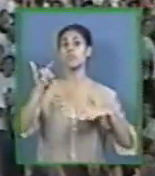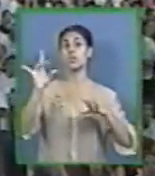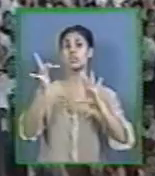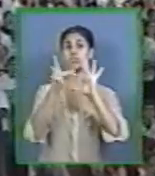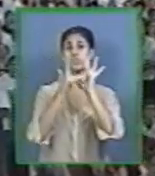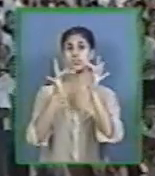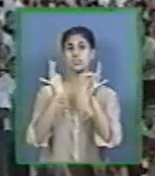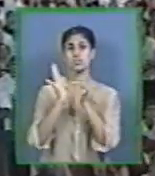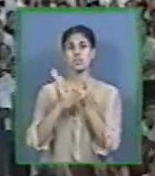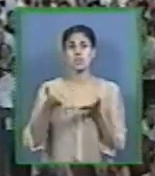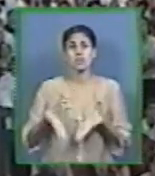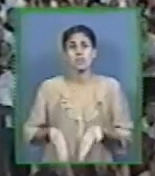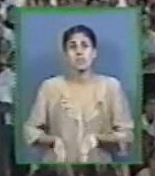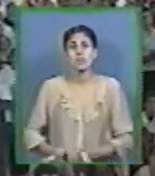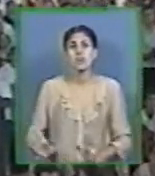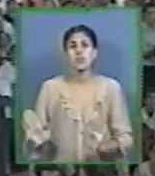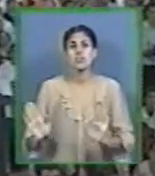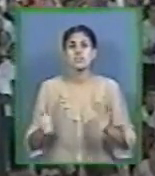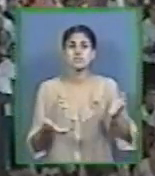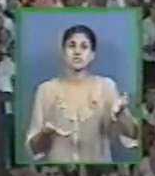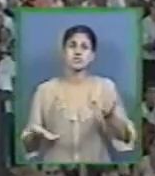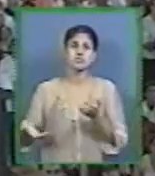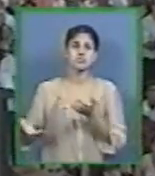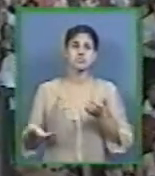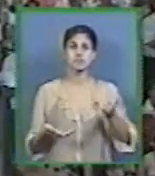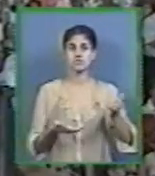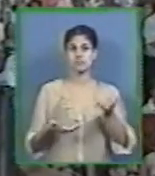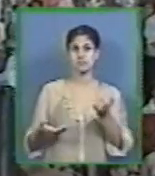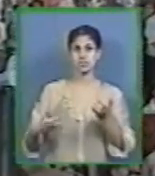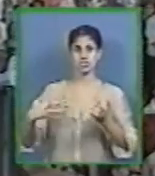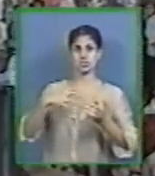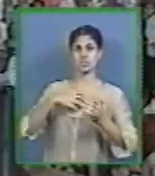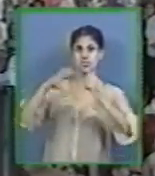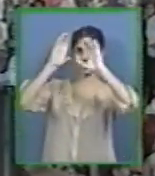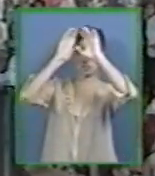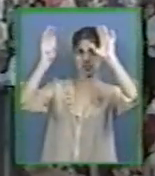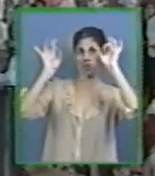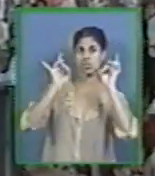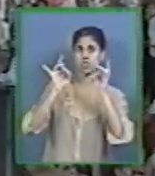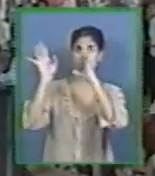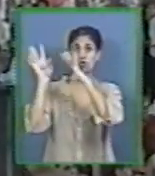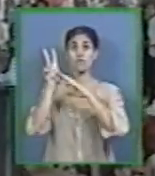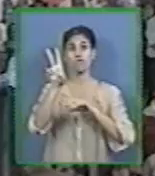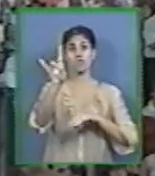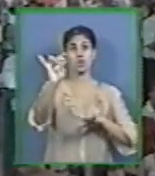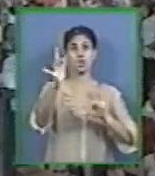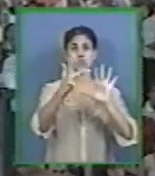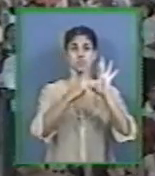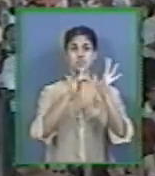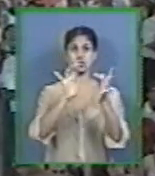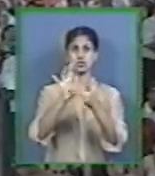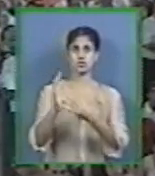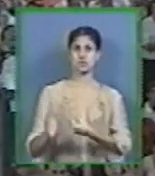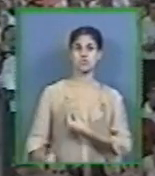despir das suas autoridades Prerrogativas de Deus Como um homem você vai viver